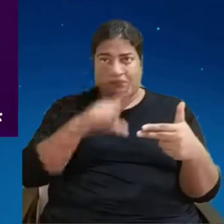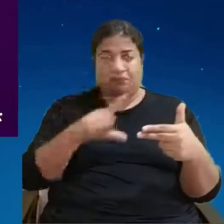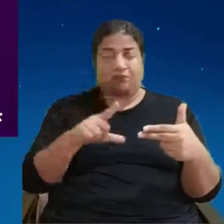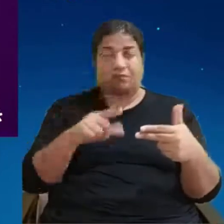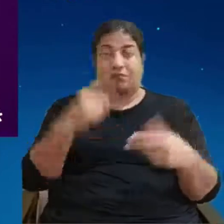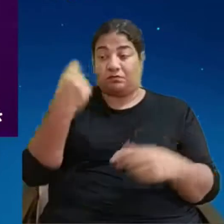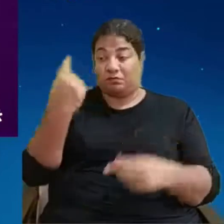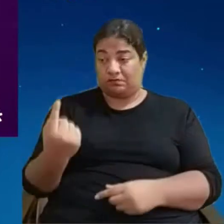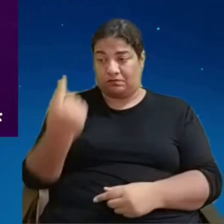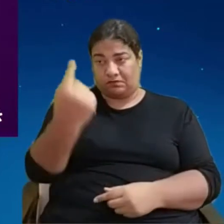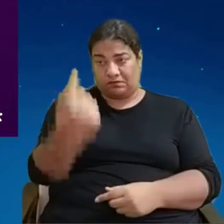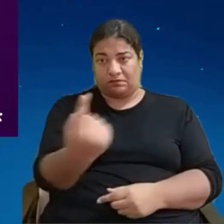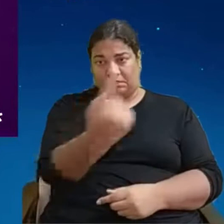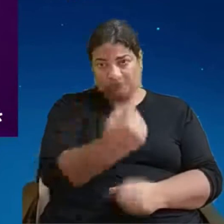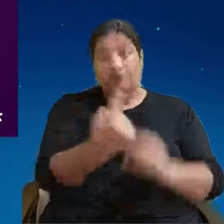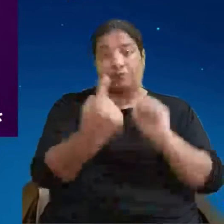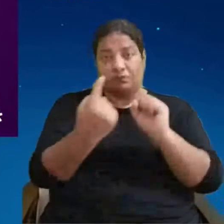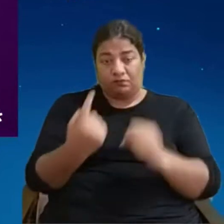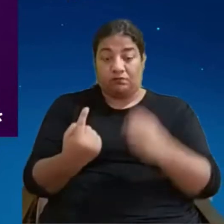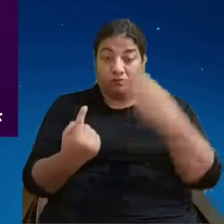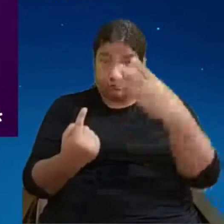então você associou o mundo